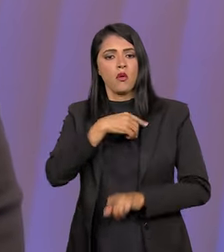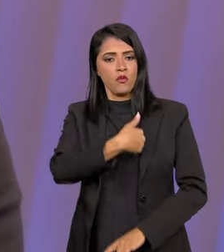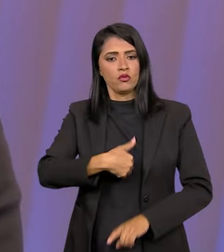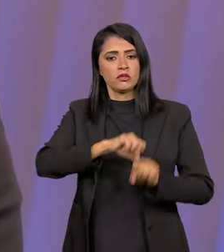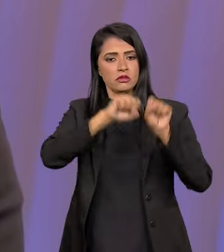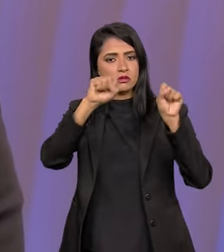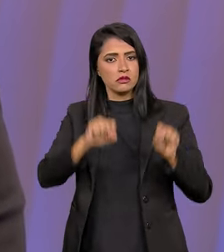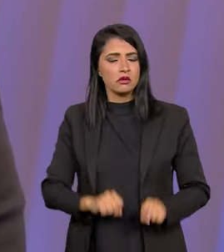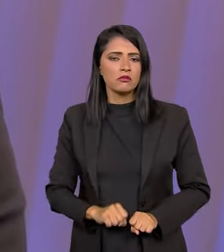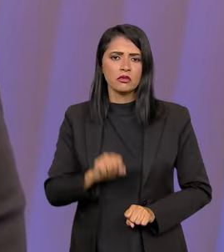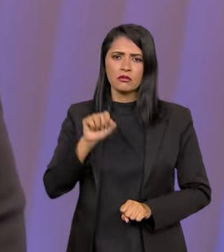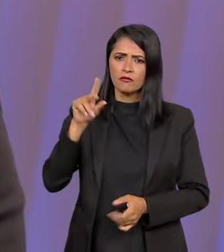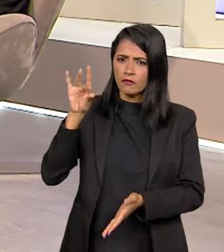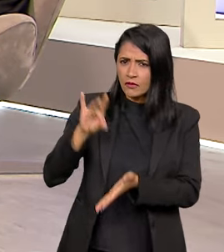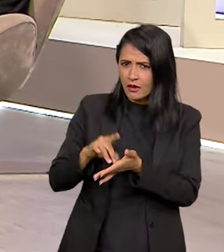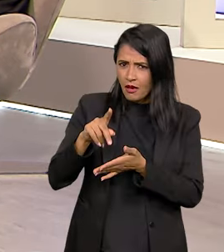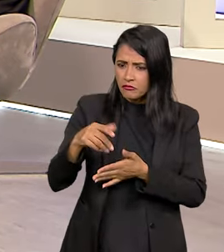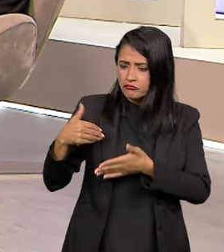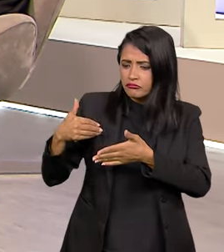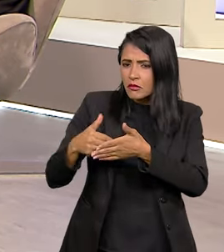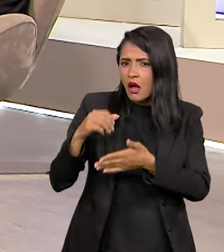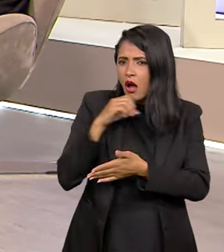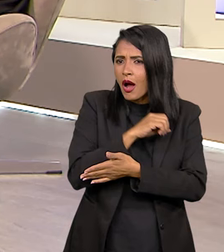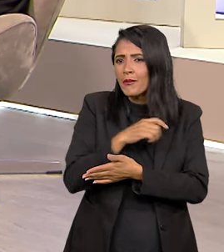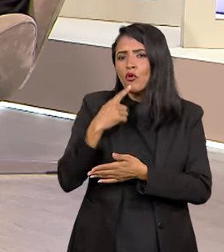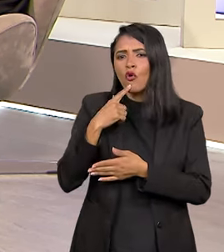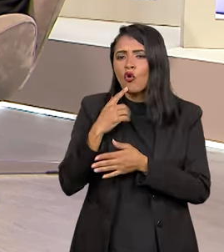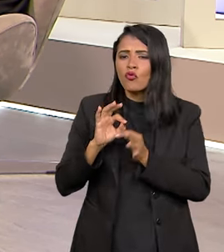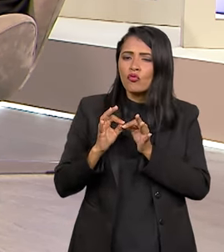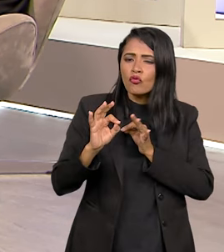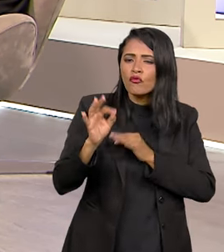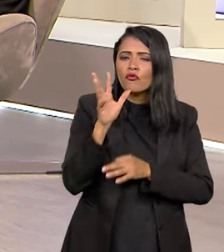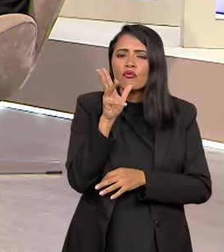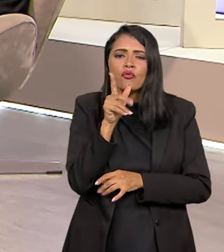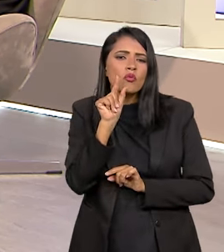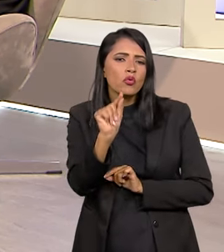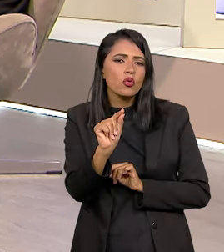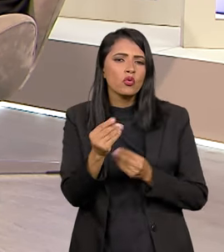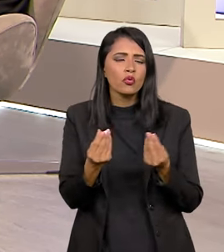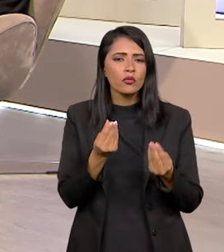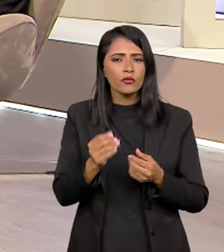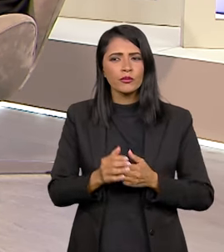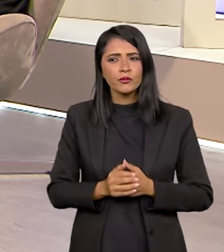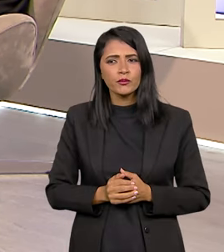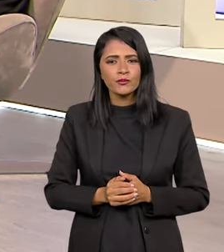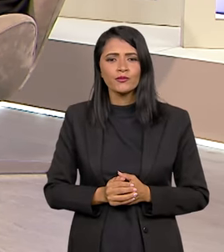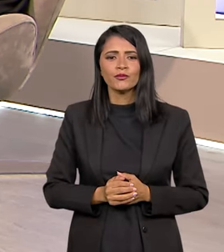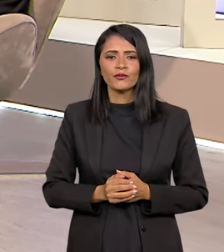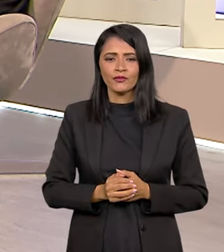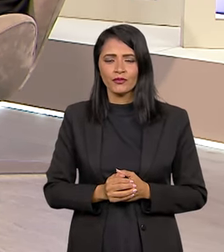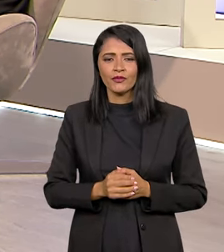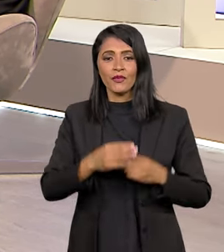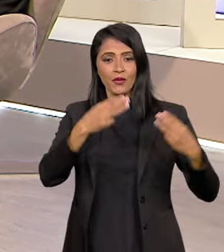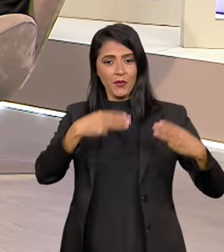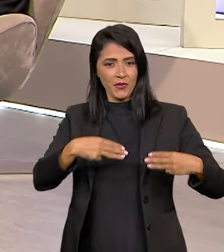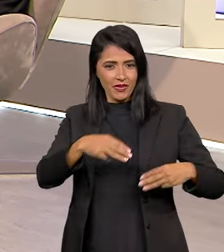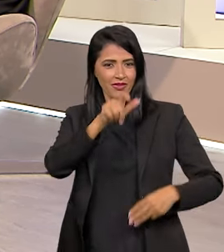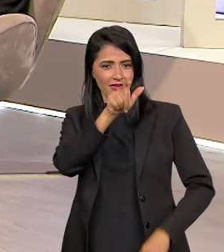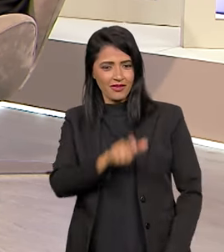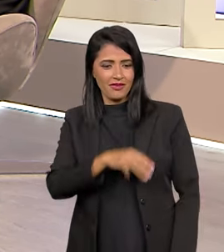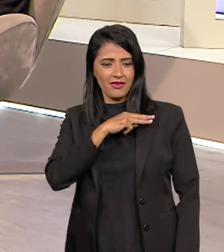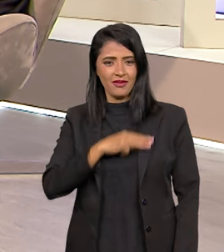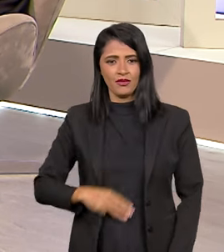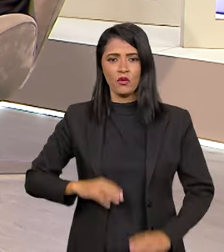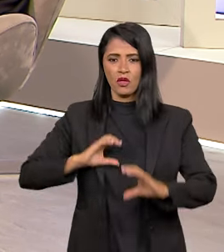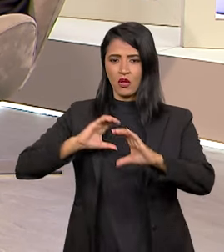também ao sistema público. E essa deve ser uma realidade próxima ou é algo que está um pouquinho distante ainda para ser trabalhado? É, o ministro